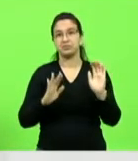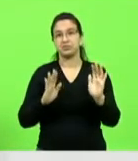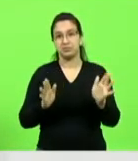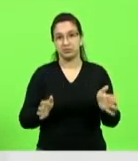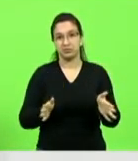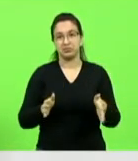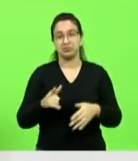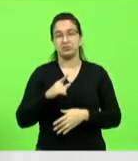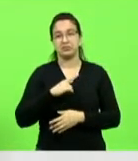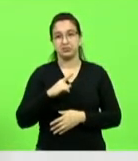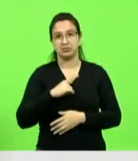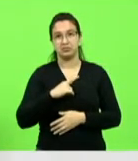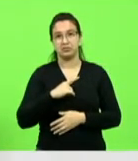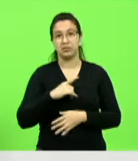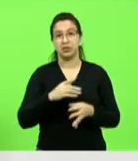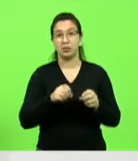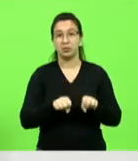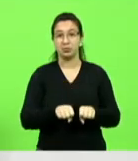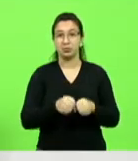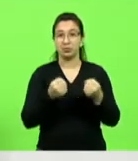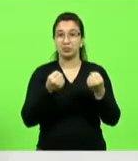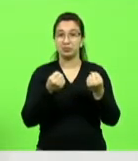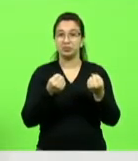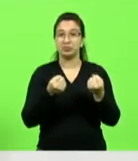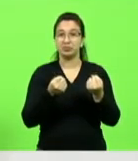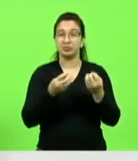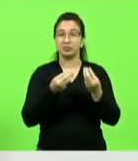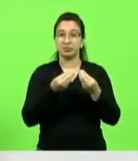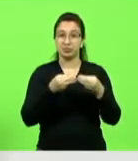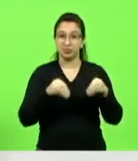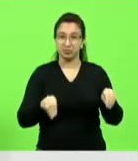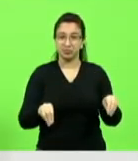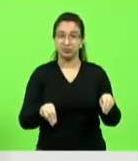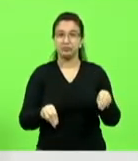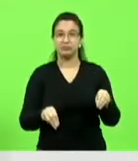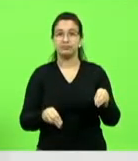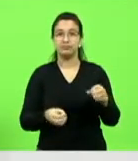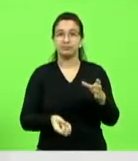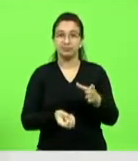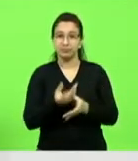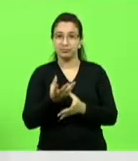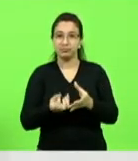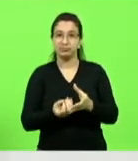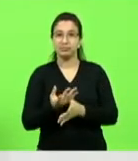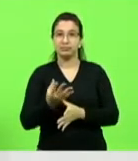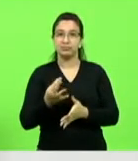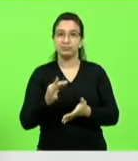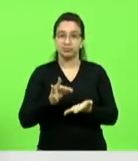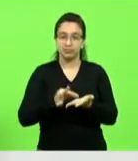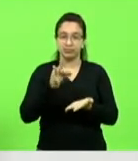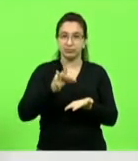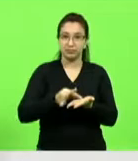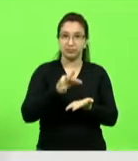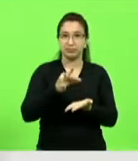O prejuízo que está trazendo na produção de grãos, ou seja,